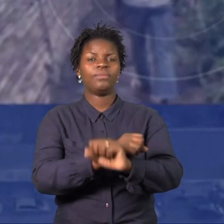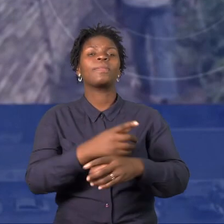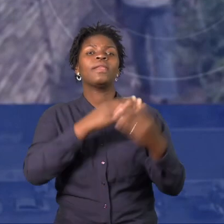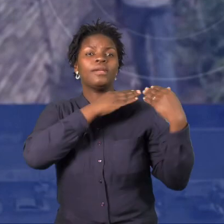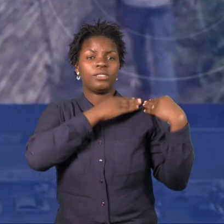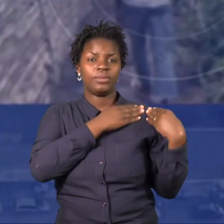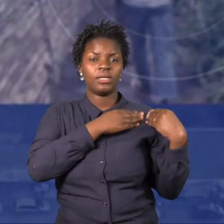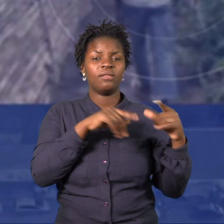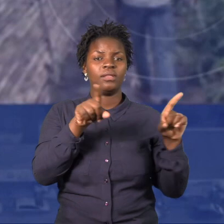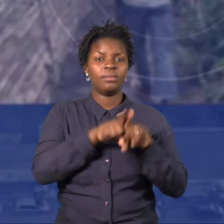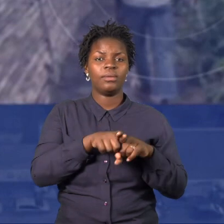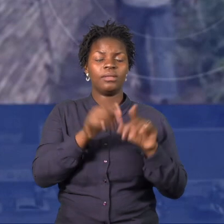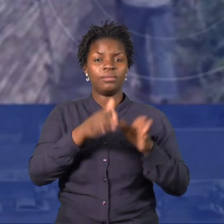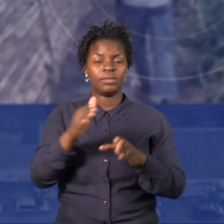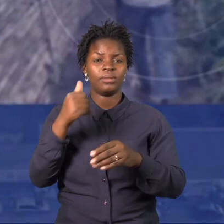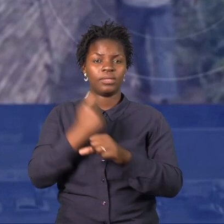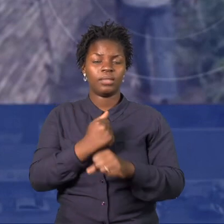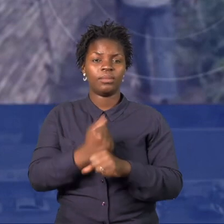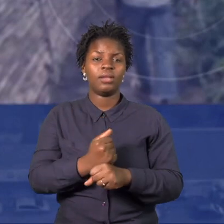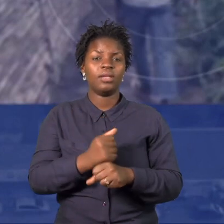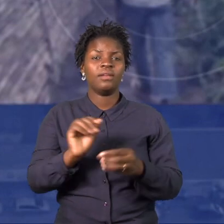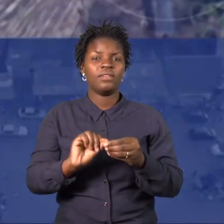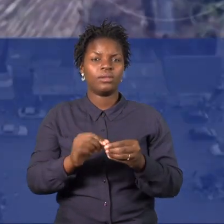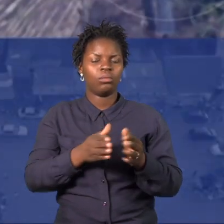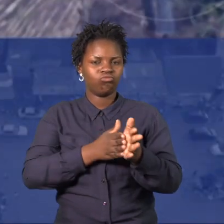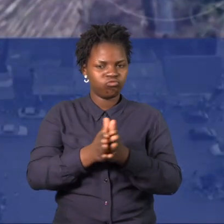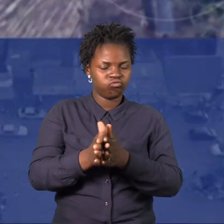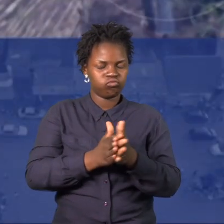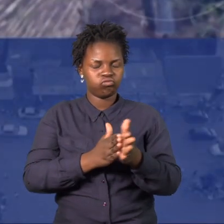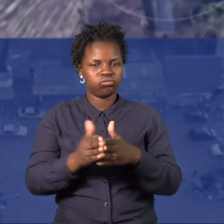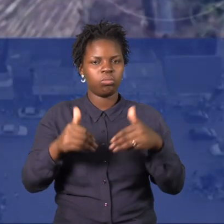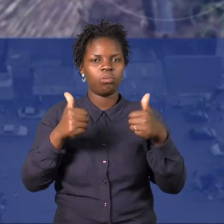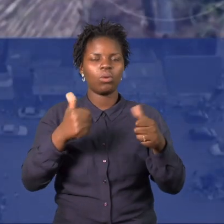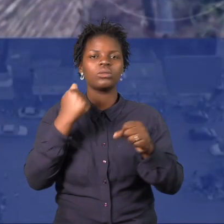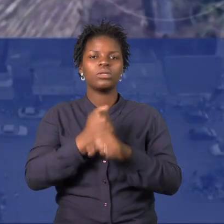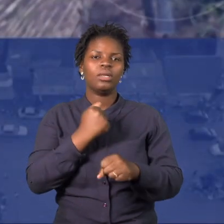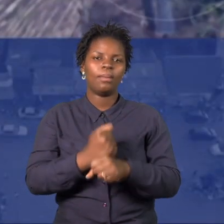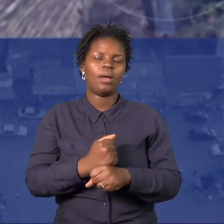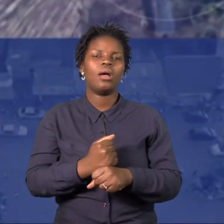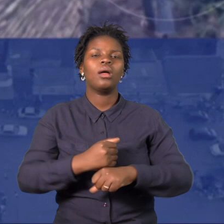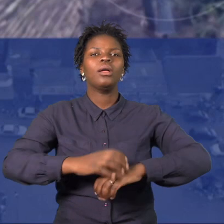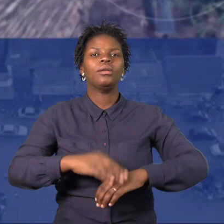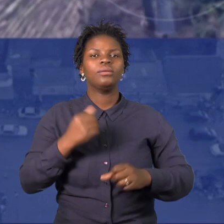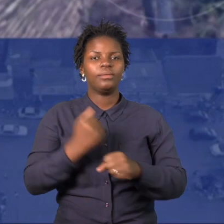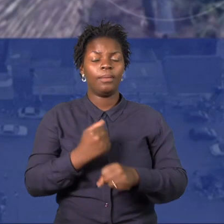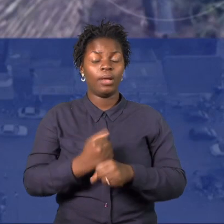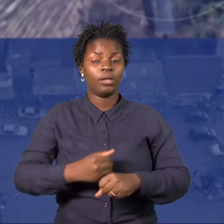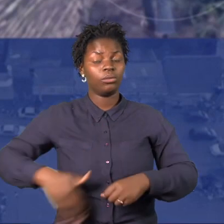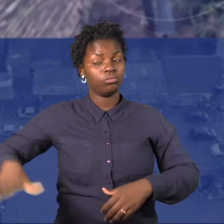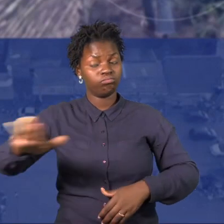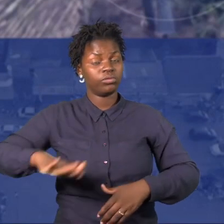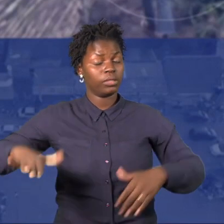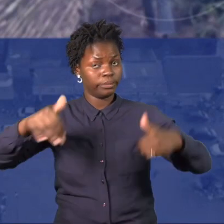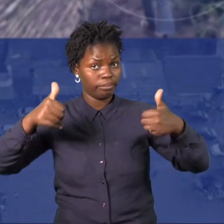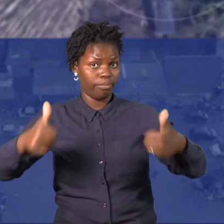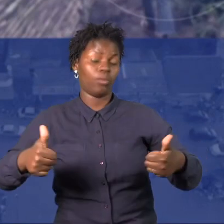-los sobre o adequado cumprimento das regras de higiene e segurança. Vamos agora conferir uma breve pausa. Voltamos dentro de